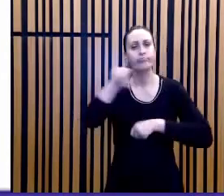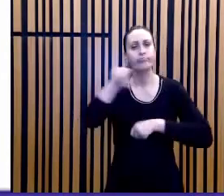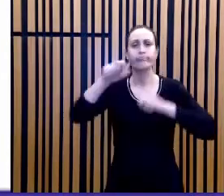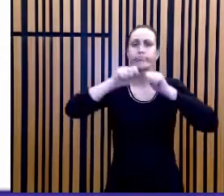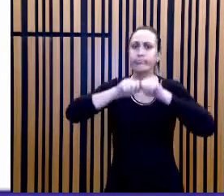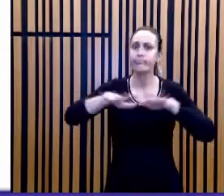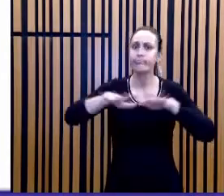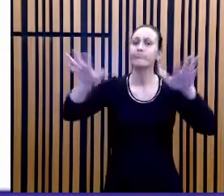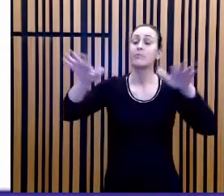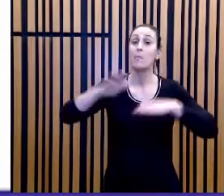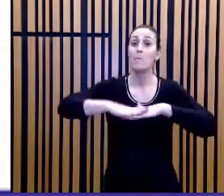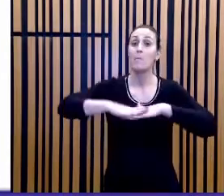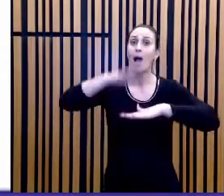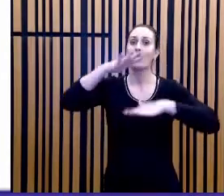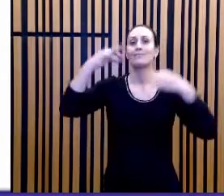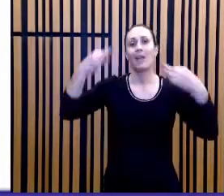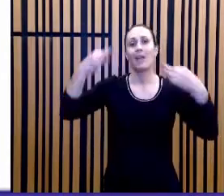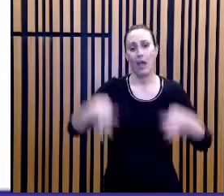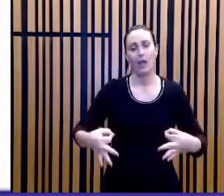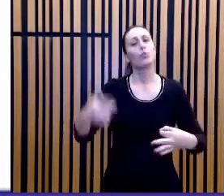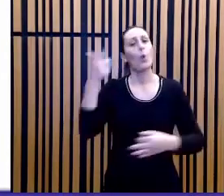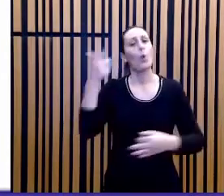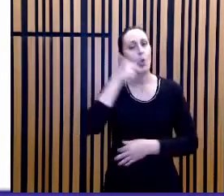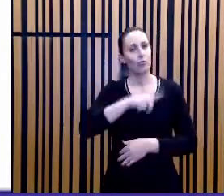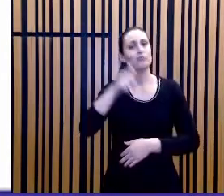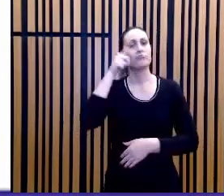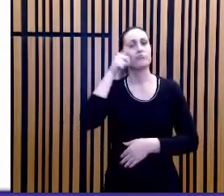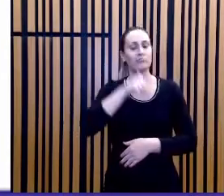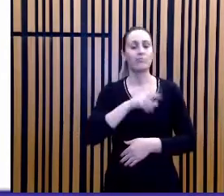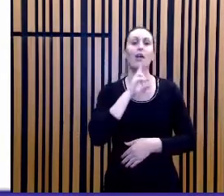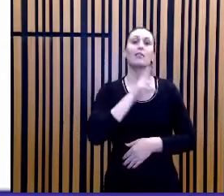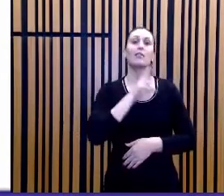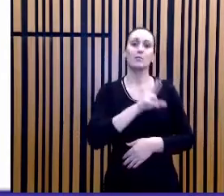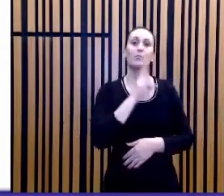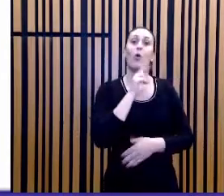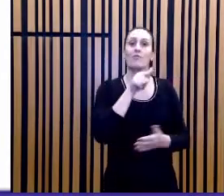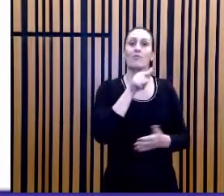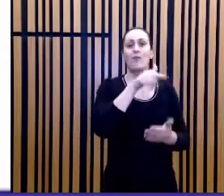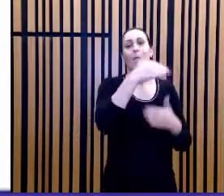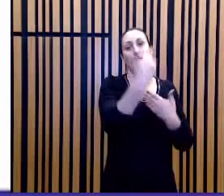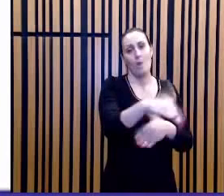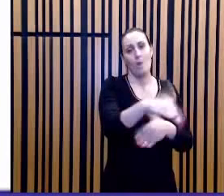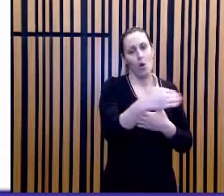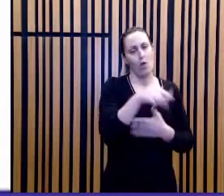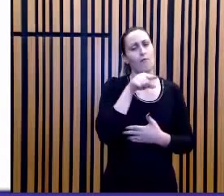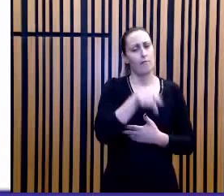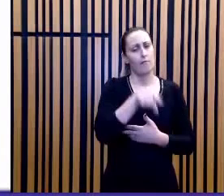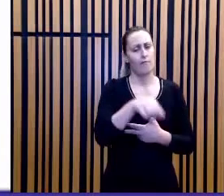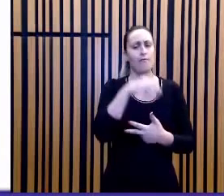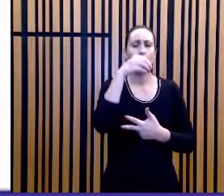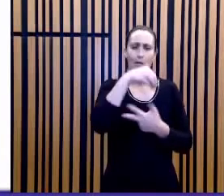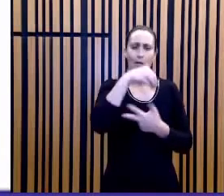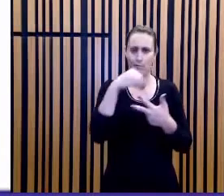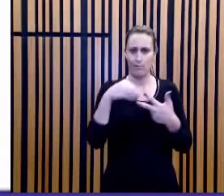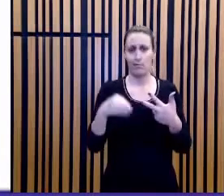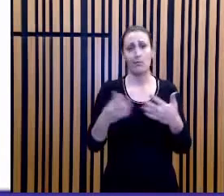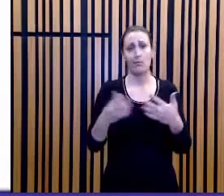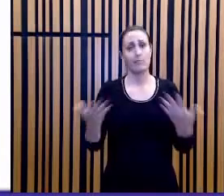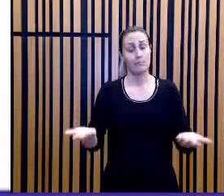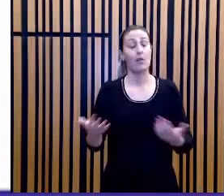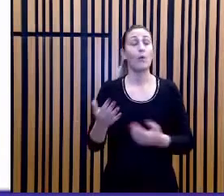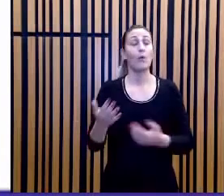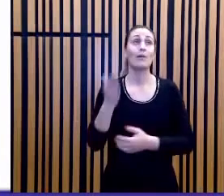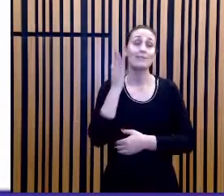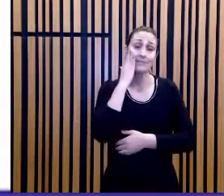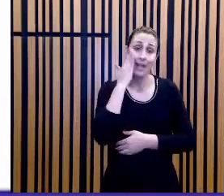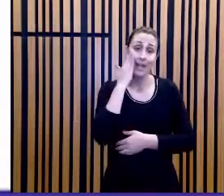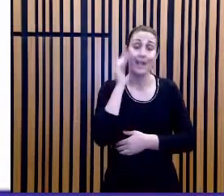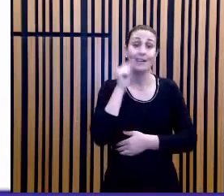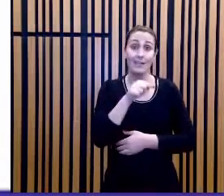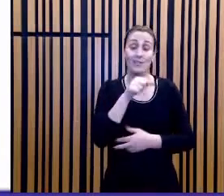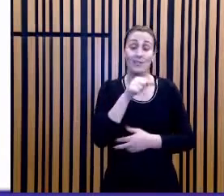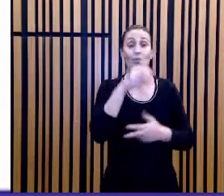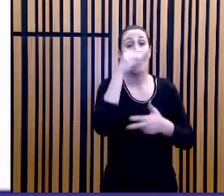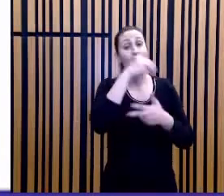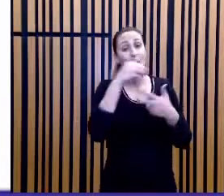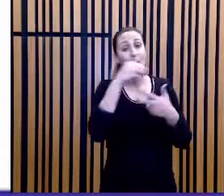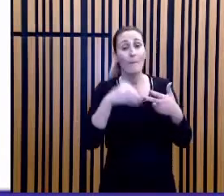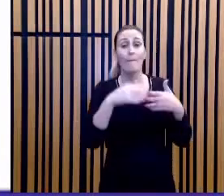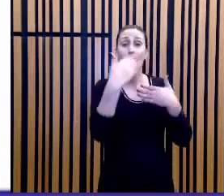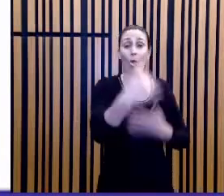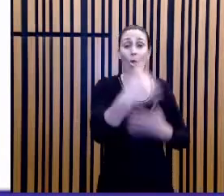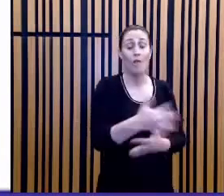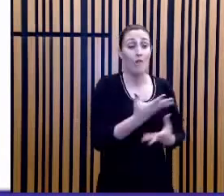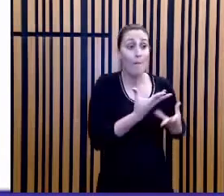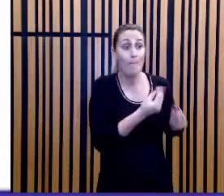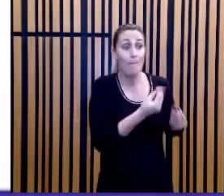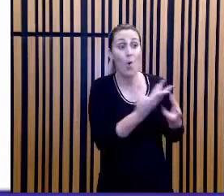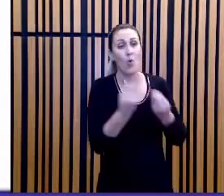de acertar muitas questões numa prova tão espinhosa quanto a prova do Enem. Claro que o conceito de muitas questões no Enem é um conceito